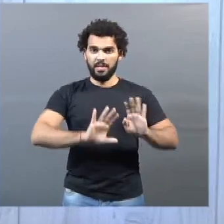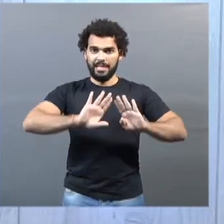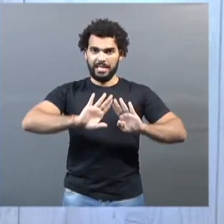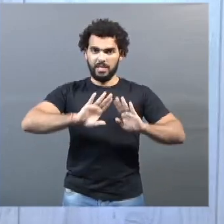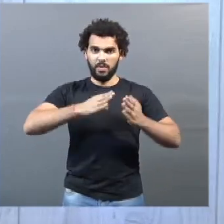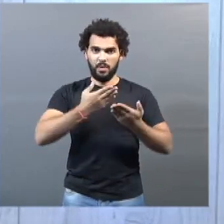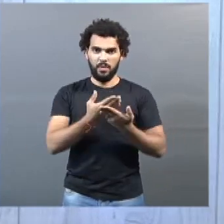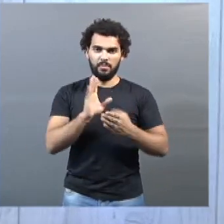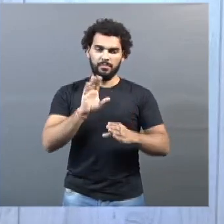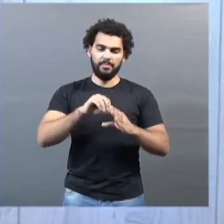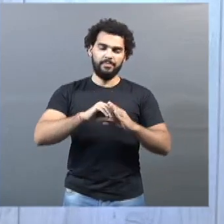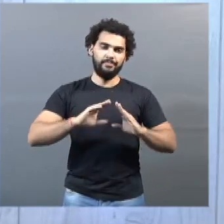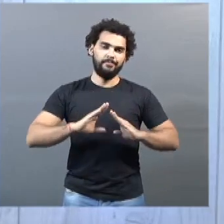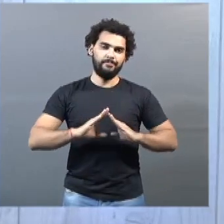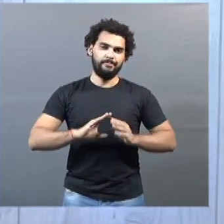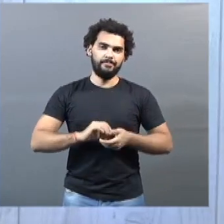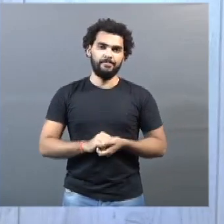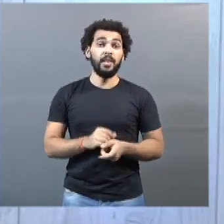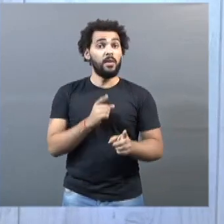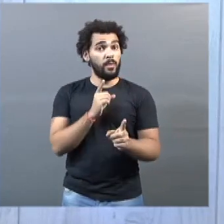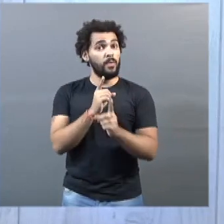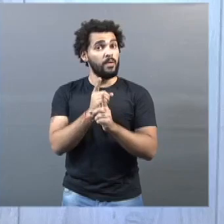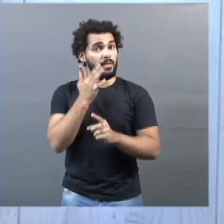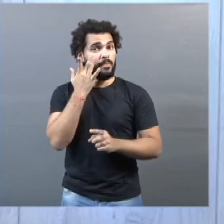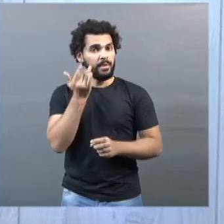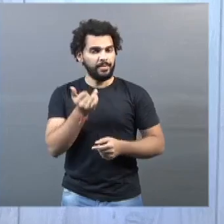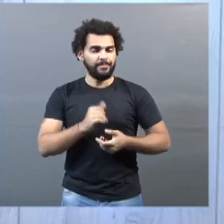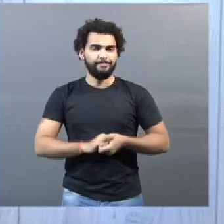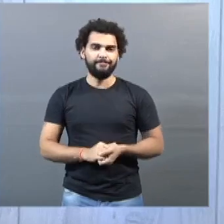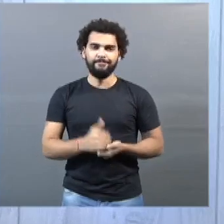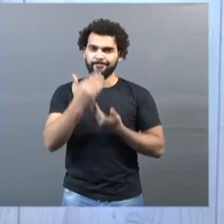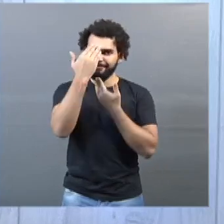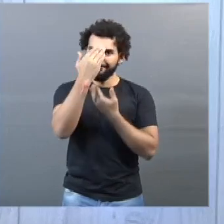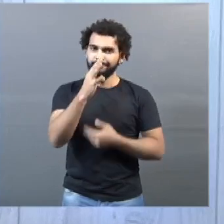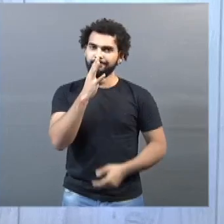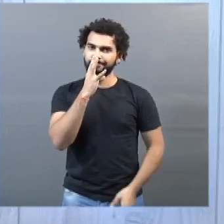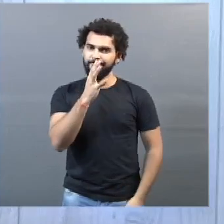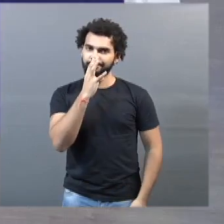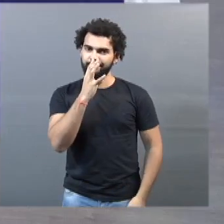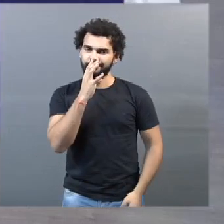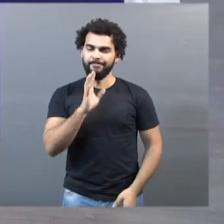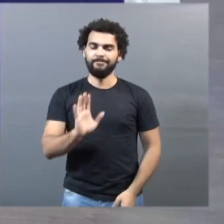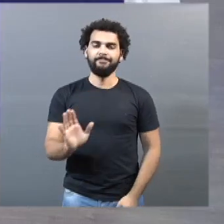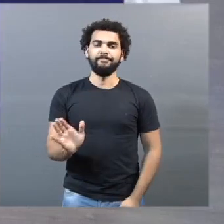Casa e eu te espero amanhã. Muito obrigada pela audiência. Tchau.